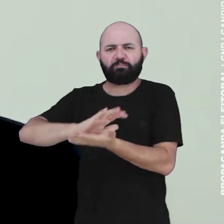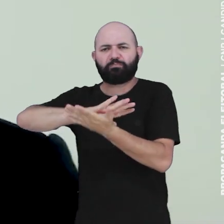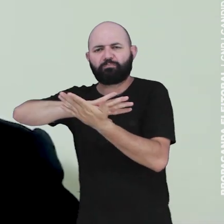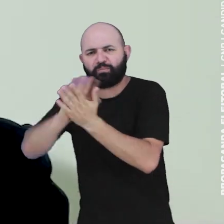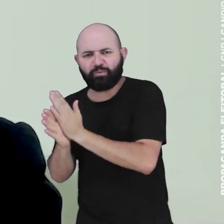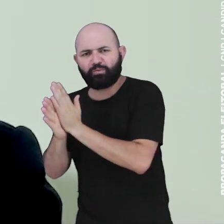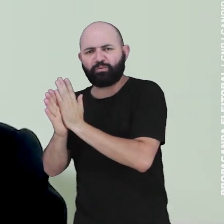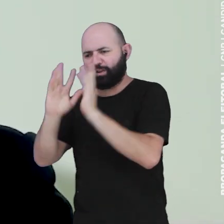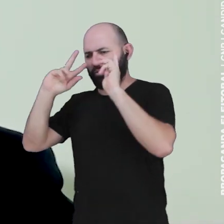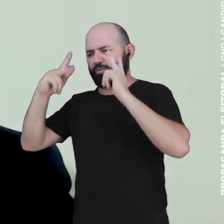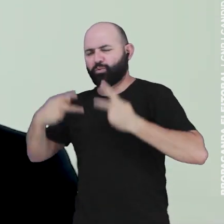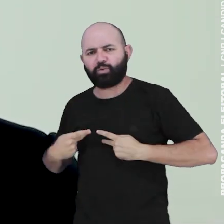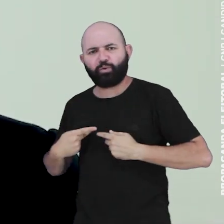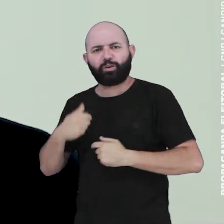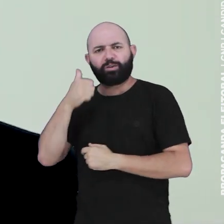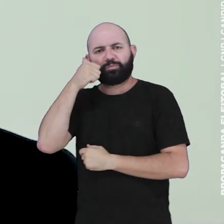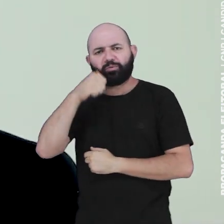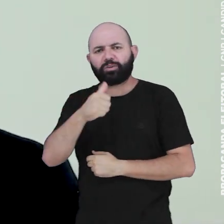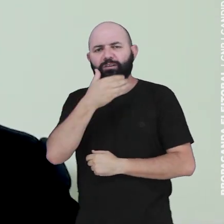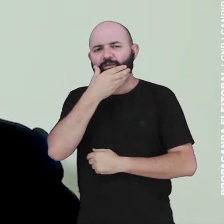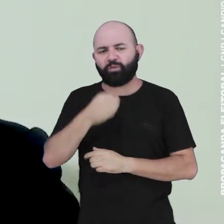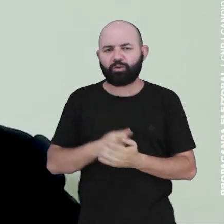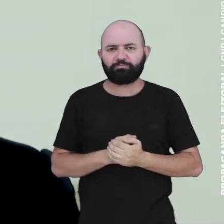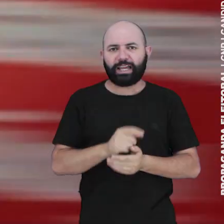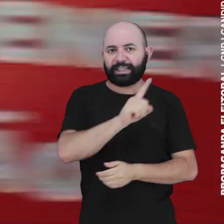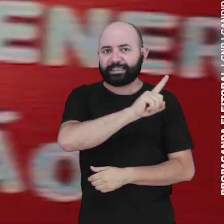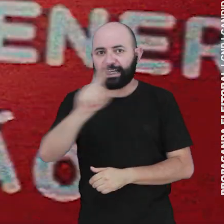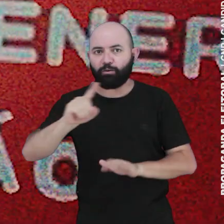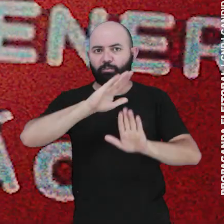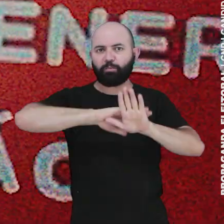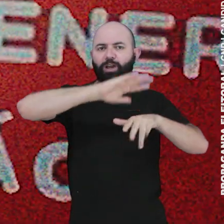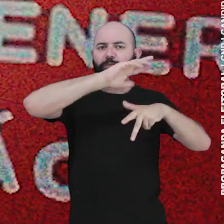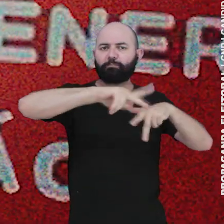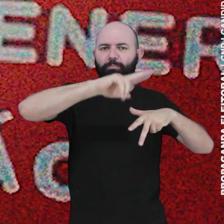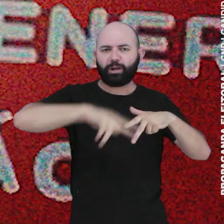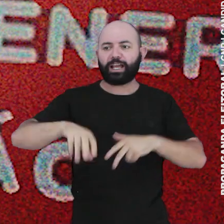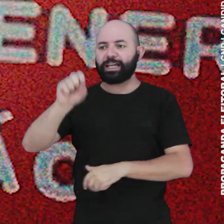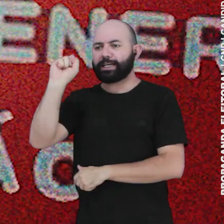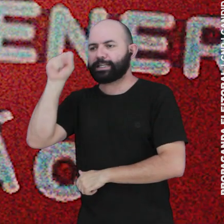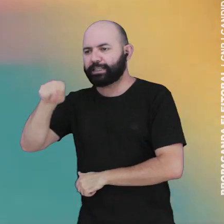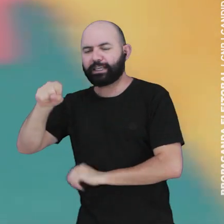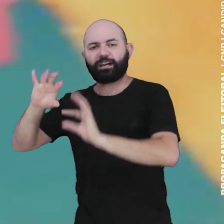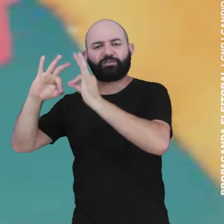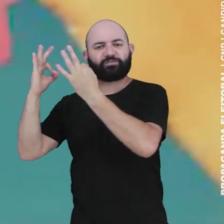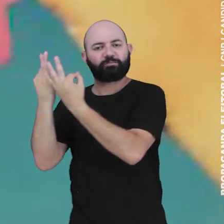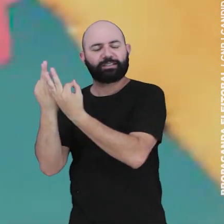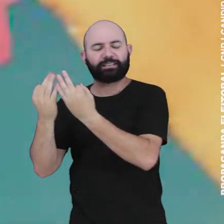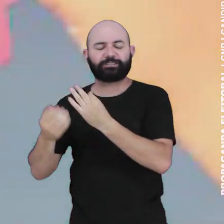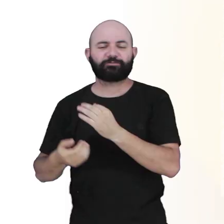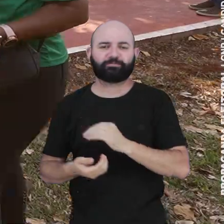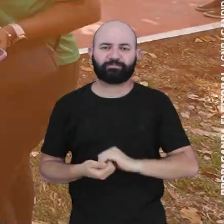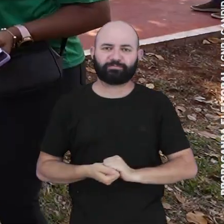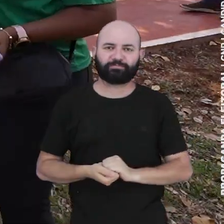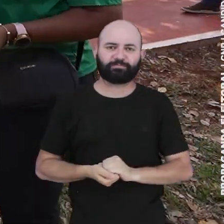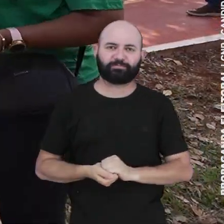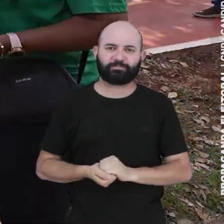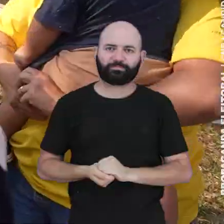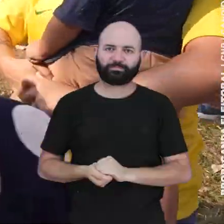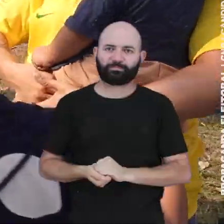à natureza humana, da mulher e do homem. Não a ideologia de gênero, sim a família.